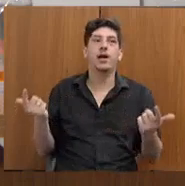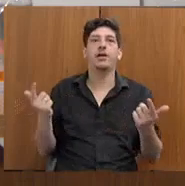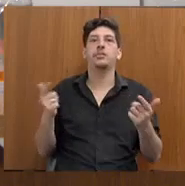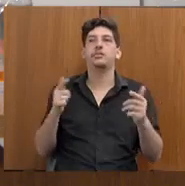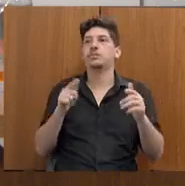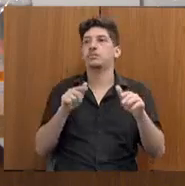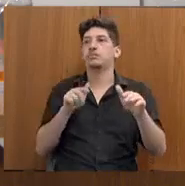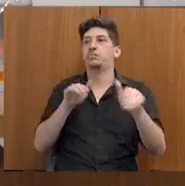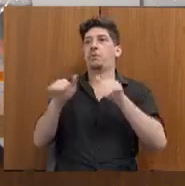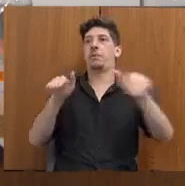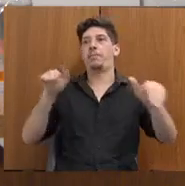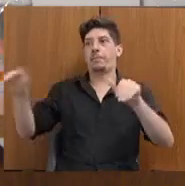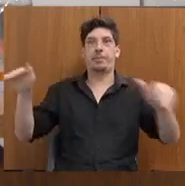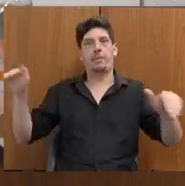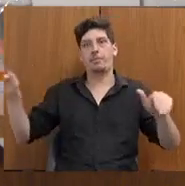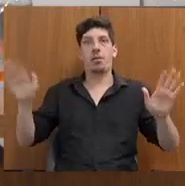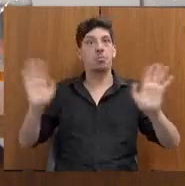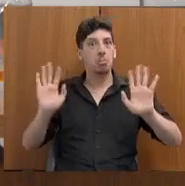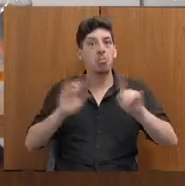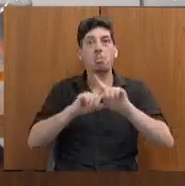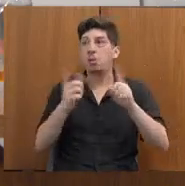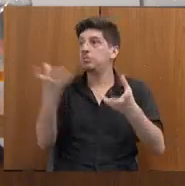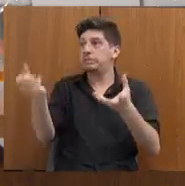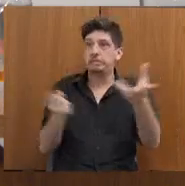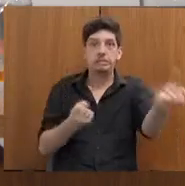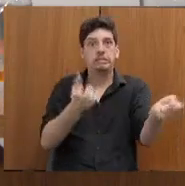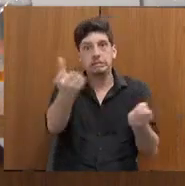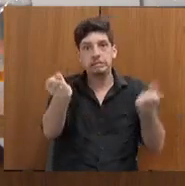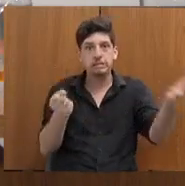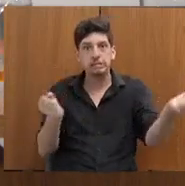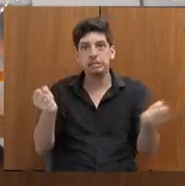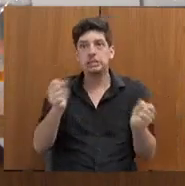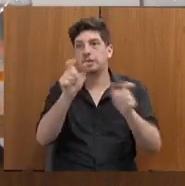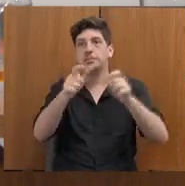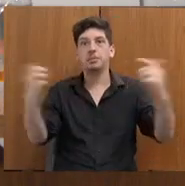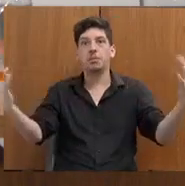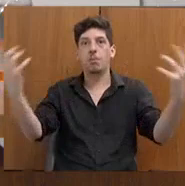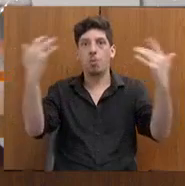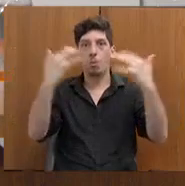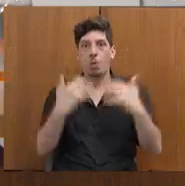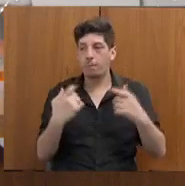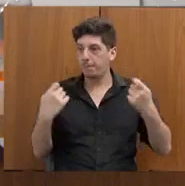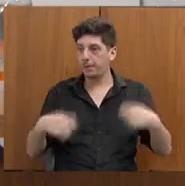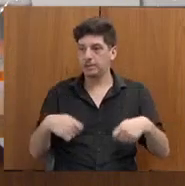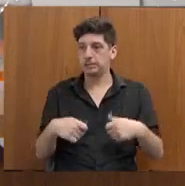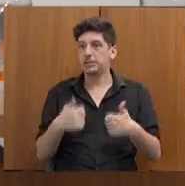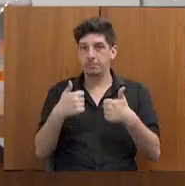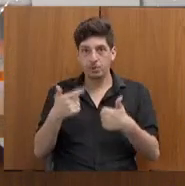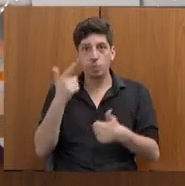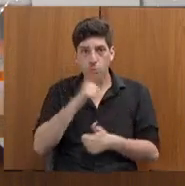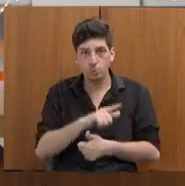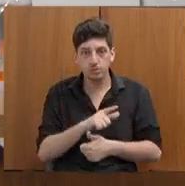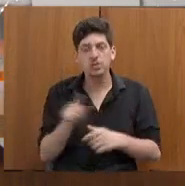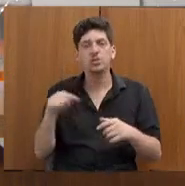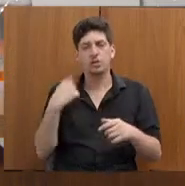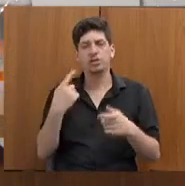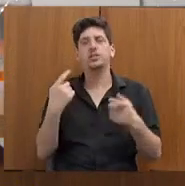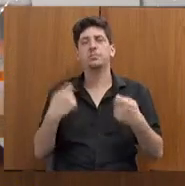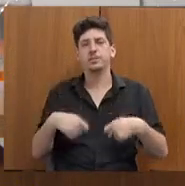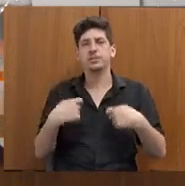atende tantas parcelas da sociedade que necessitam tanto. E a gente tem visto os programas chegarem.